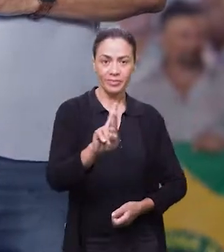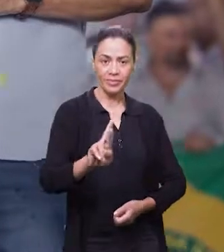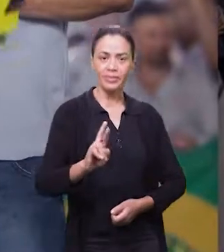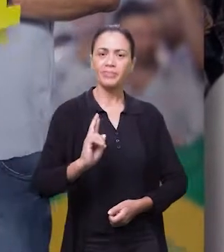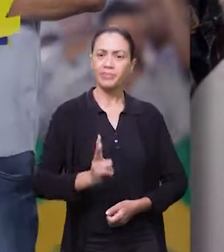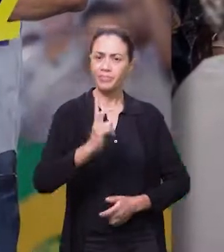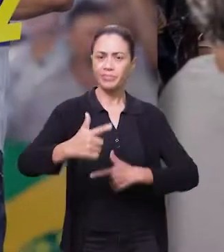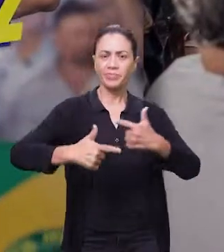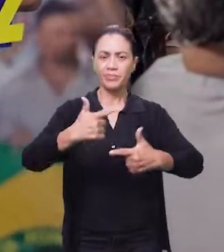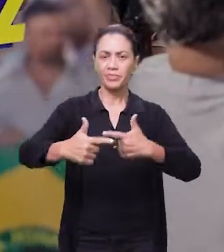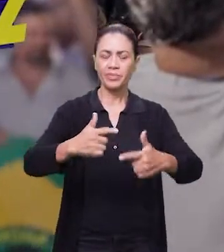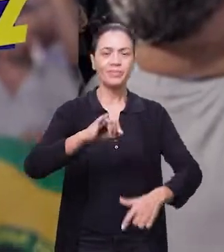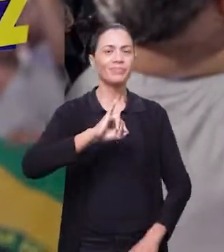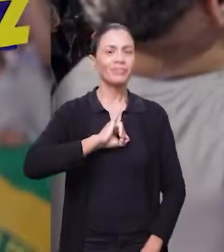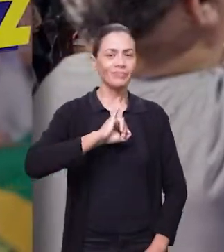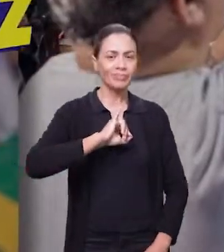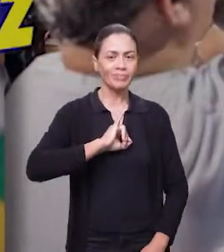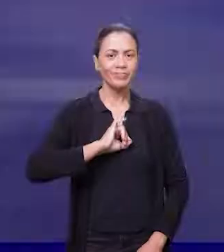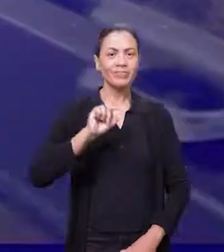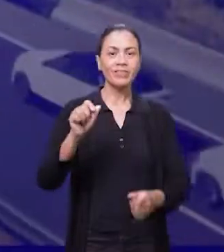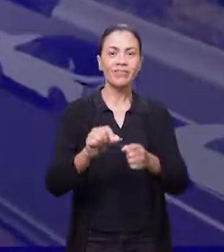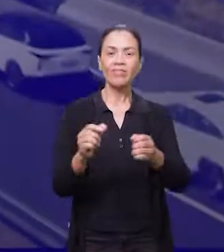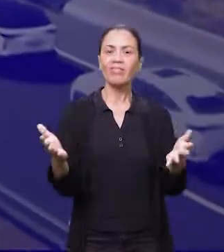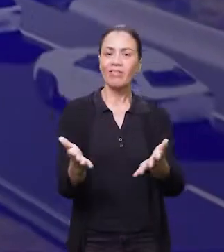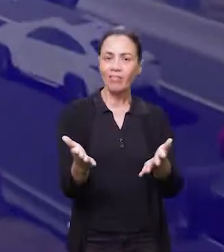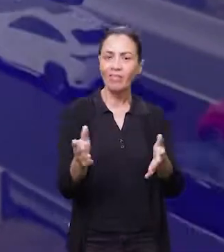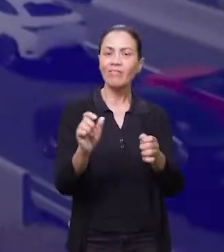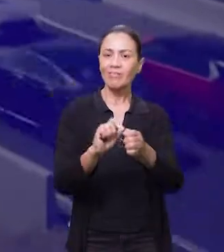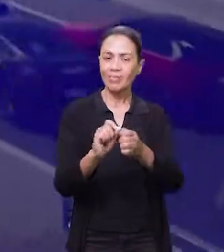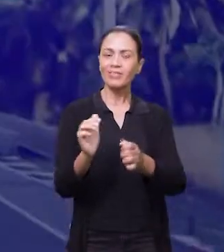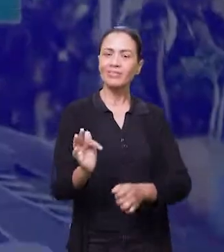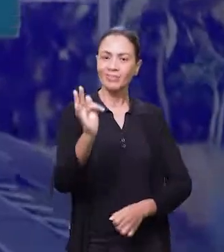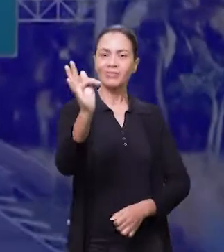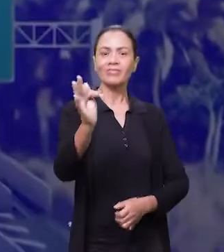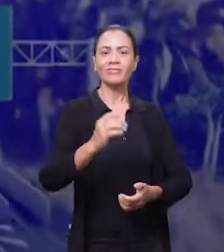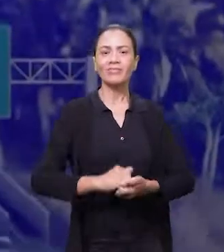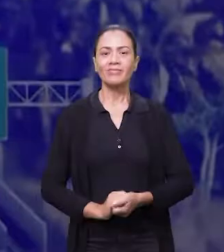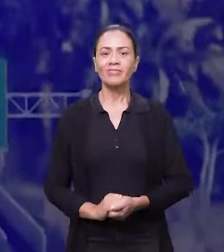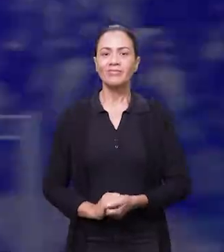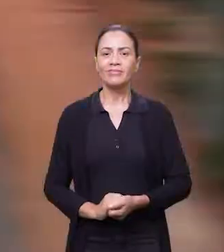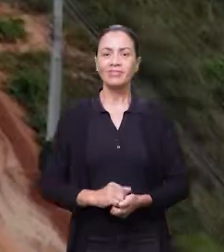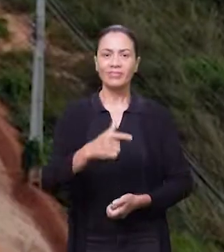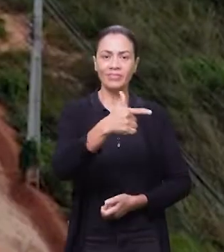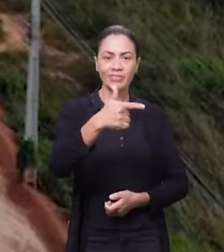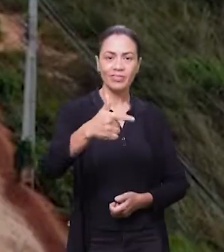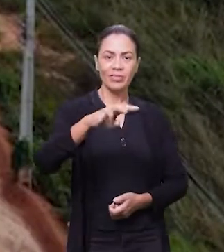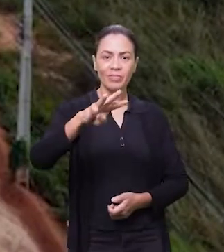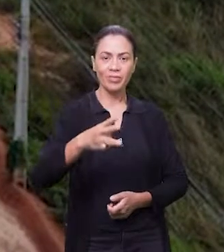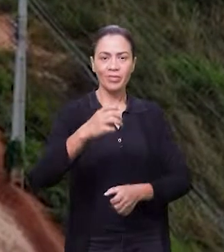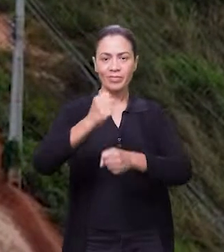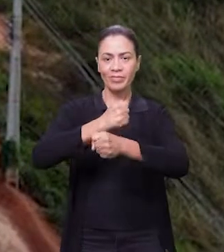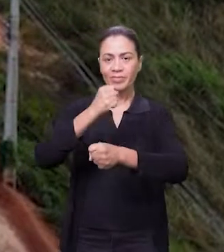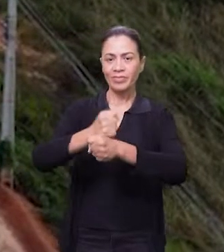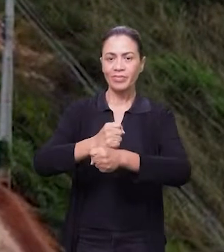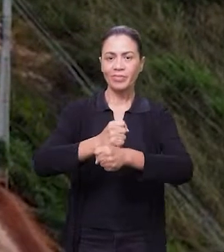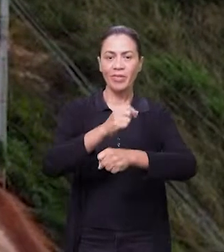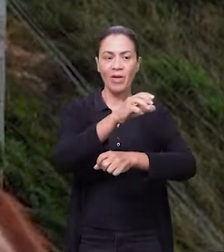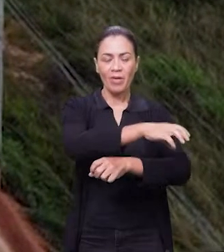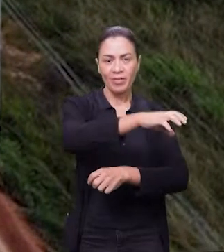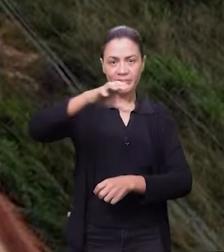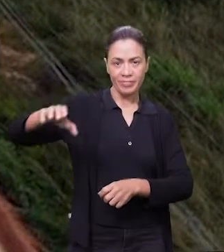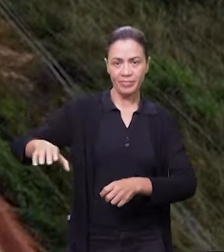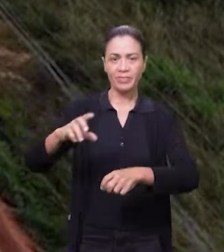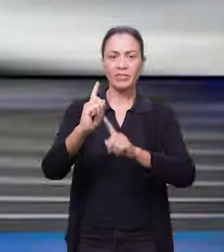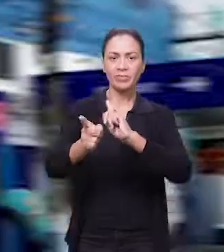Roberto Rocha sempre lutou por Imperatriz Ele fez, ele faz 22 milhões para a construção da